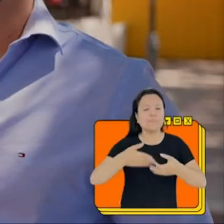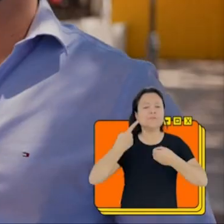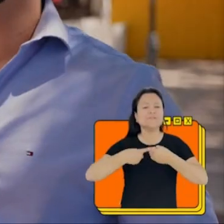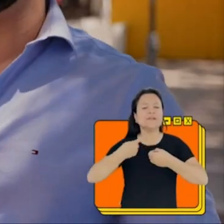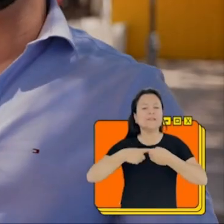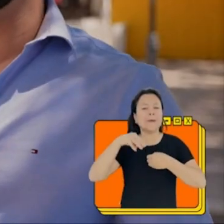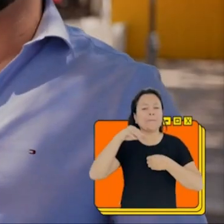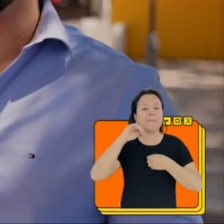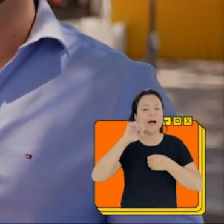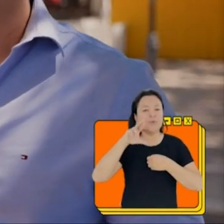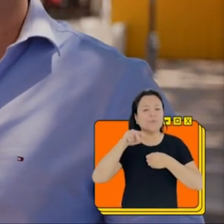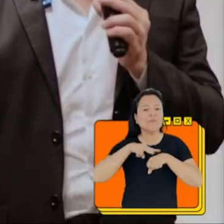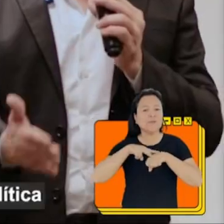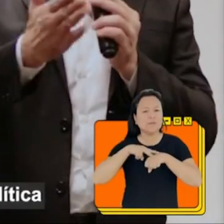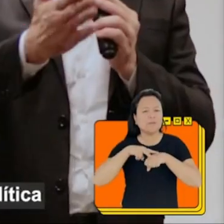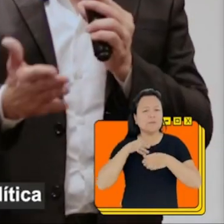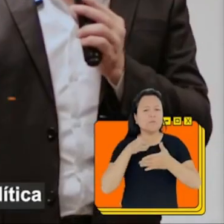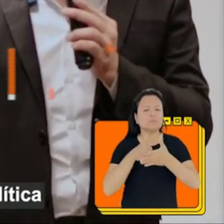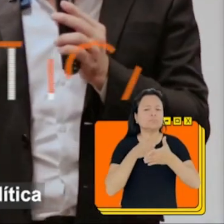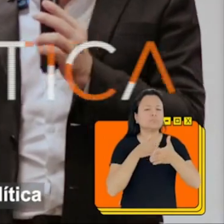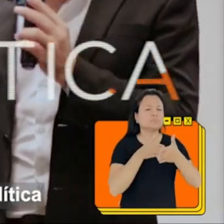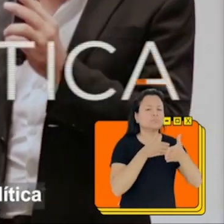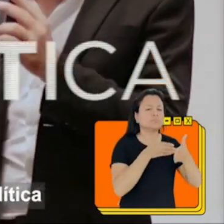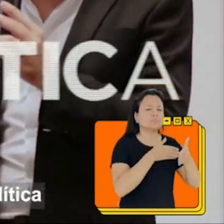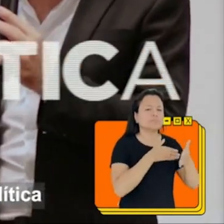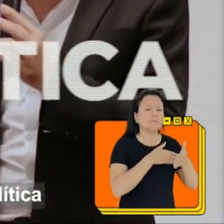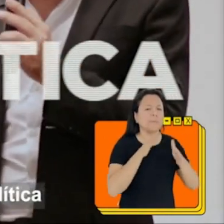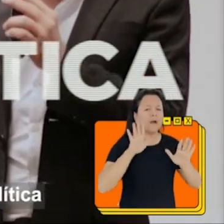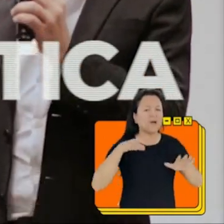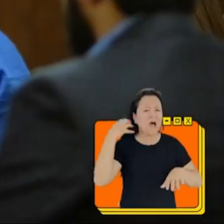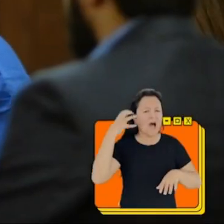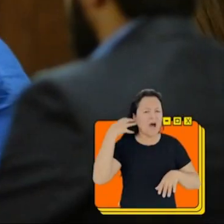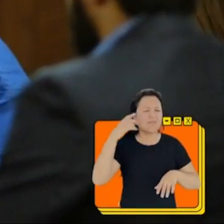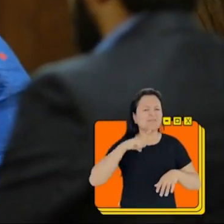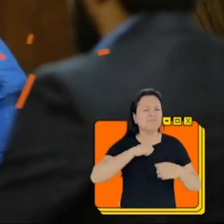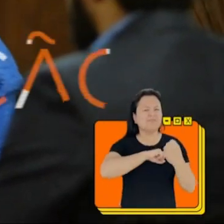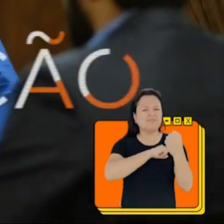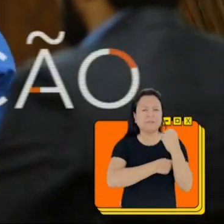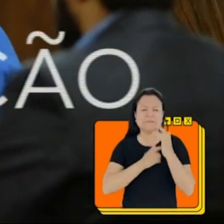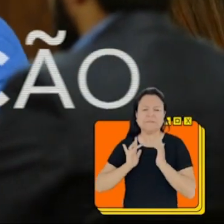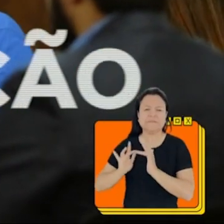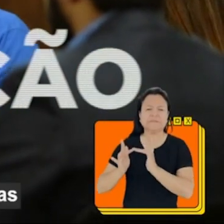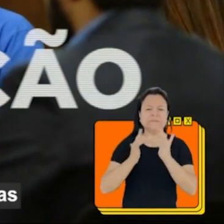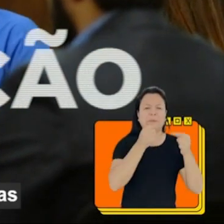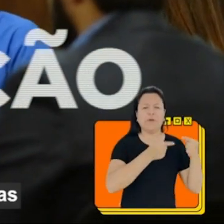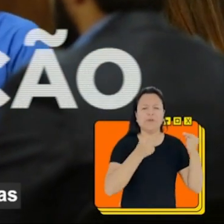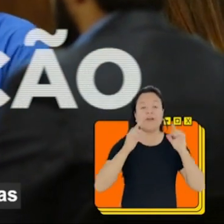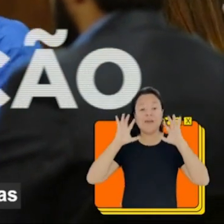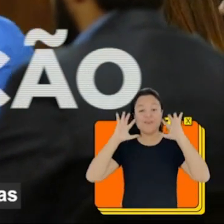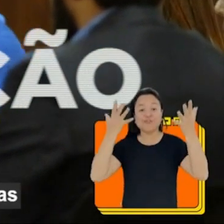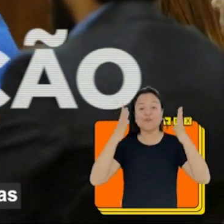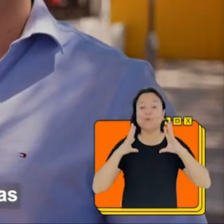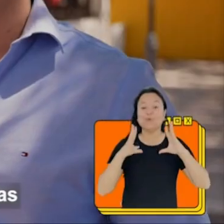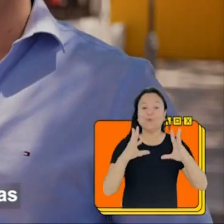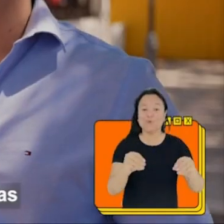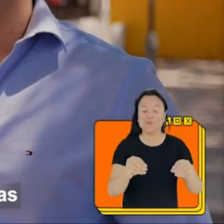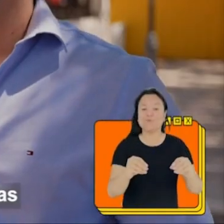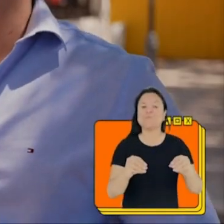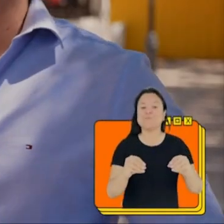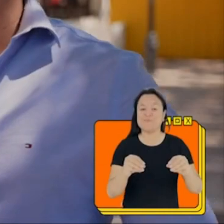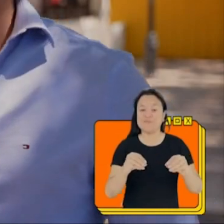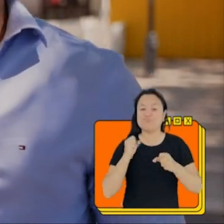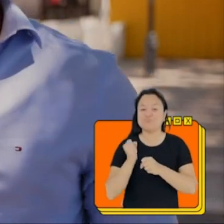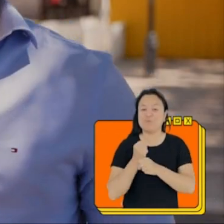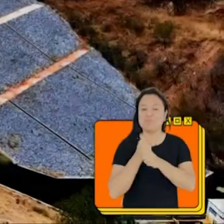Verde, tinha vários entraves, e o Marcelo Aro, através da sua força política, da sua articulação, conseguiu solucionar esses problemas,